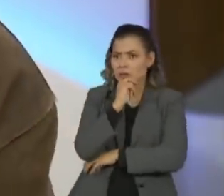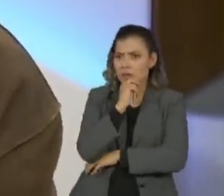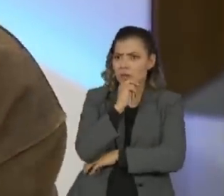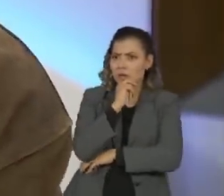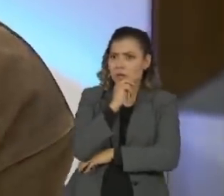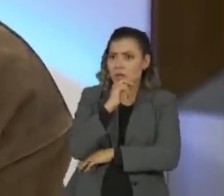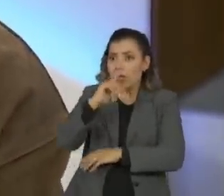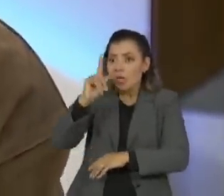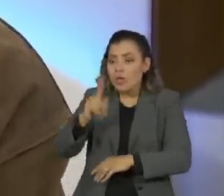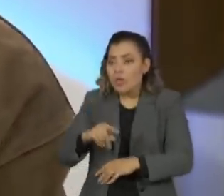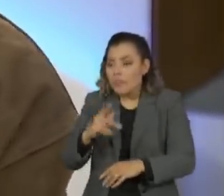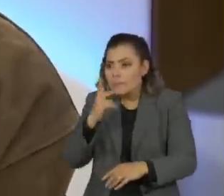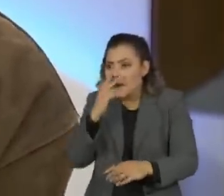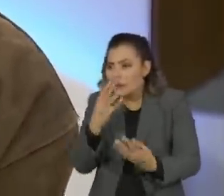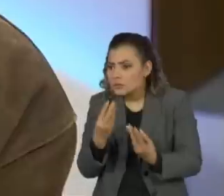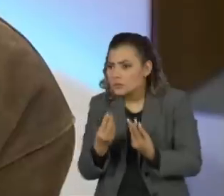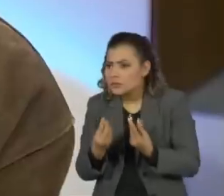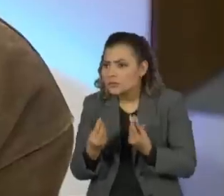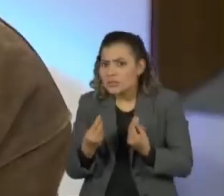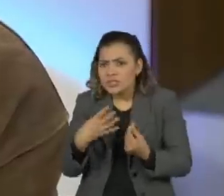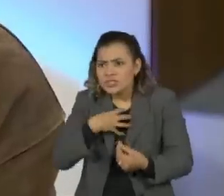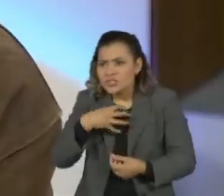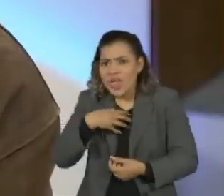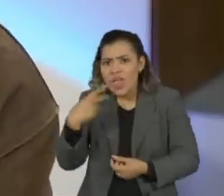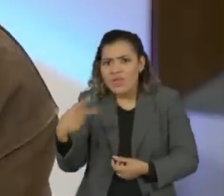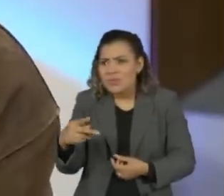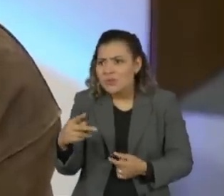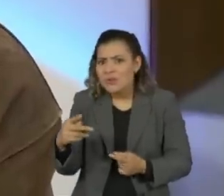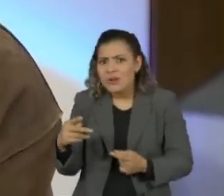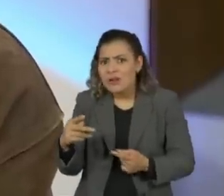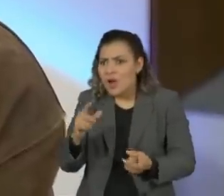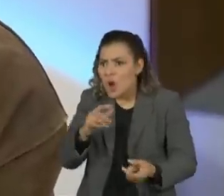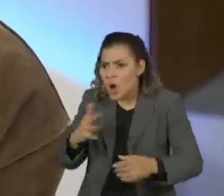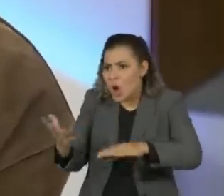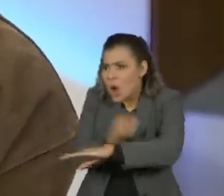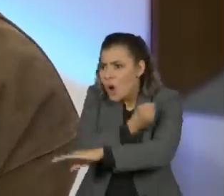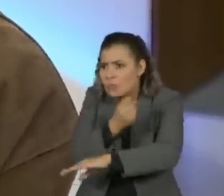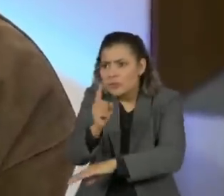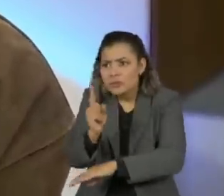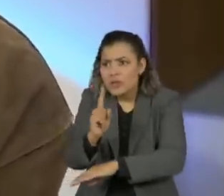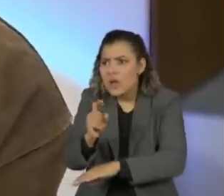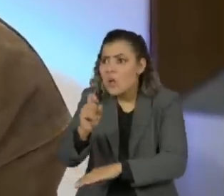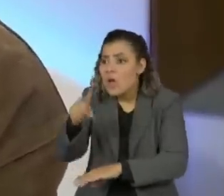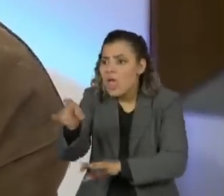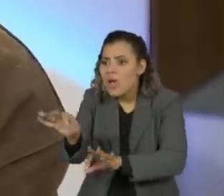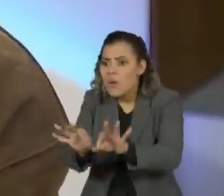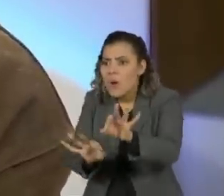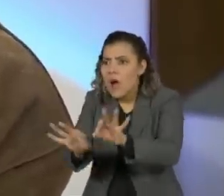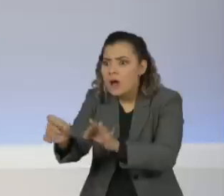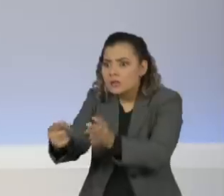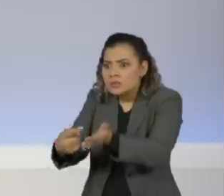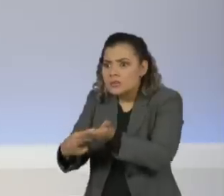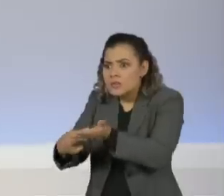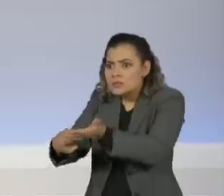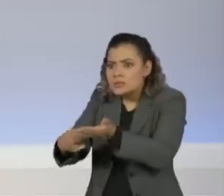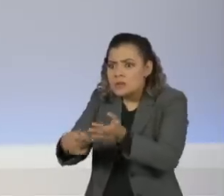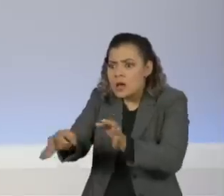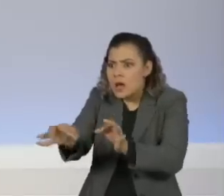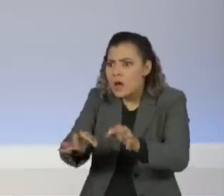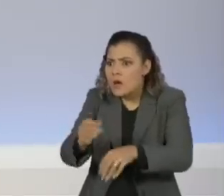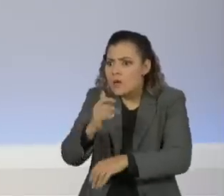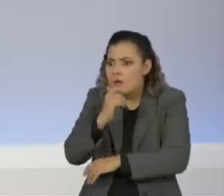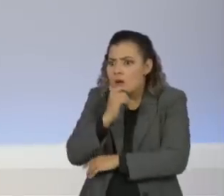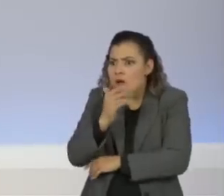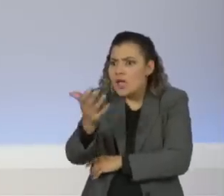esgarçamento que advirar o golpe, não, é um programa, é uma questão programática, eles